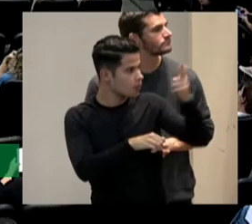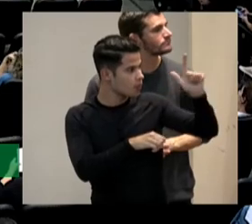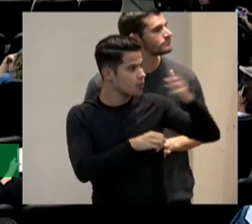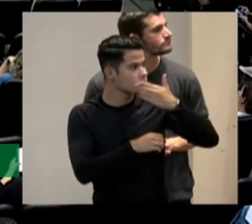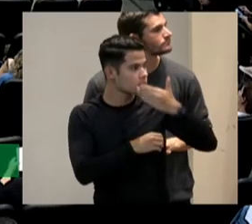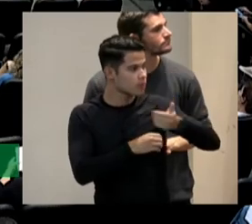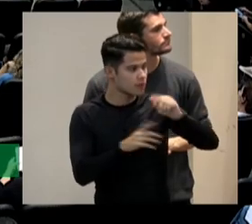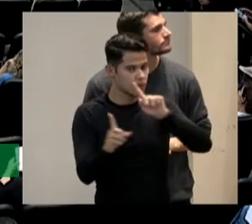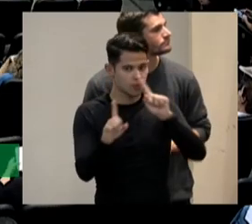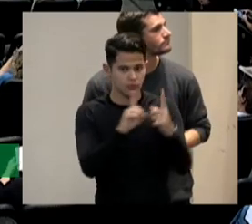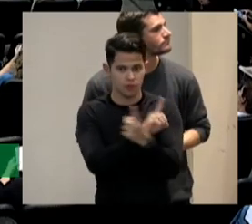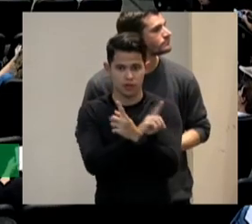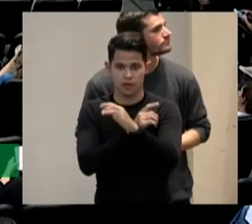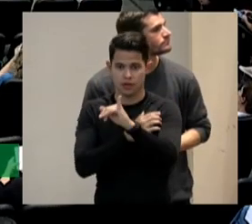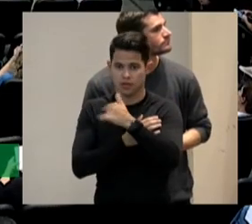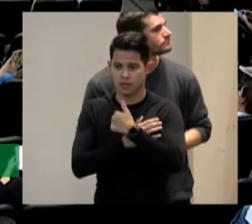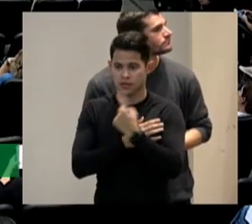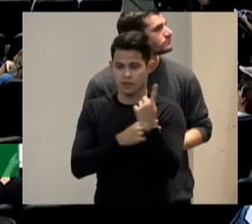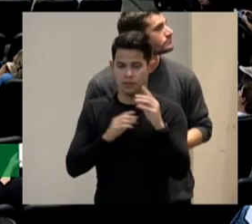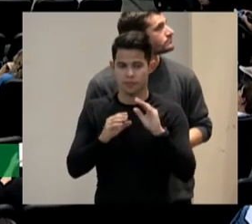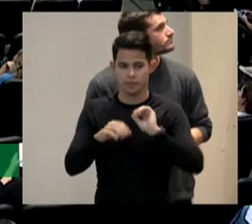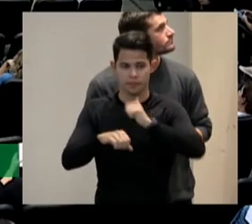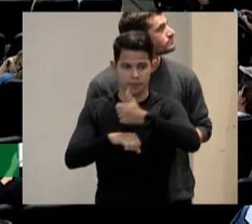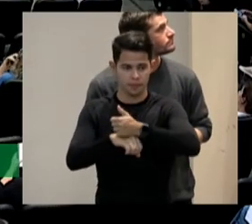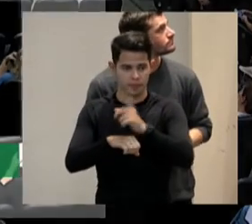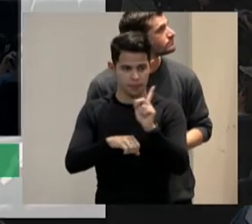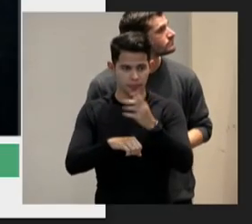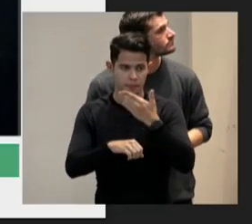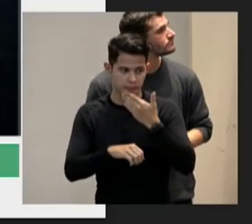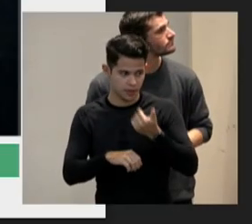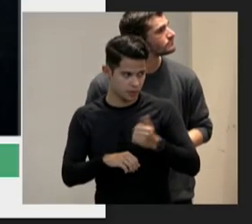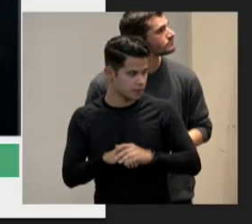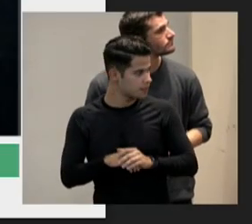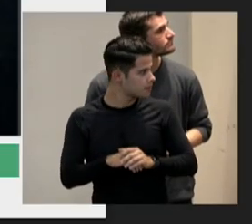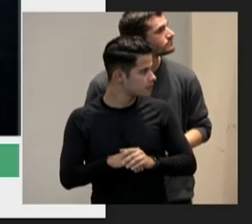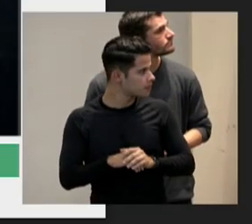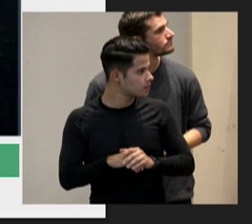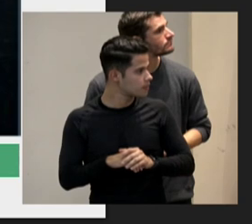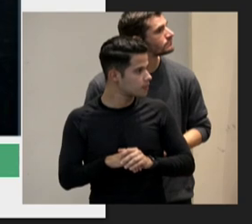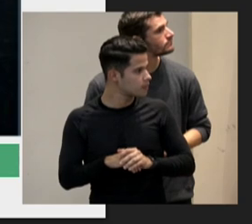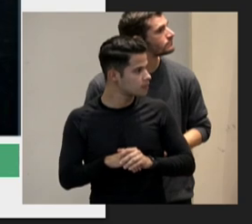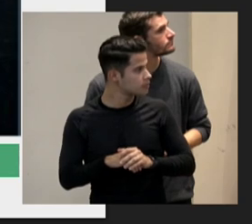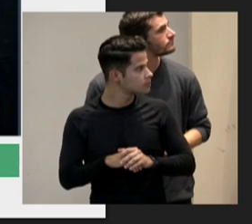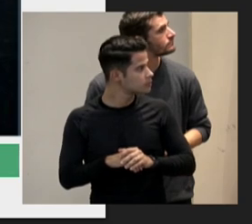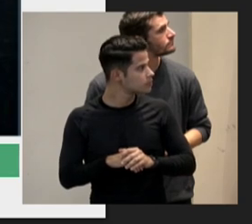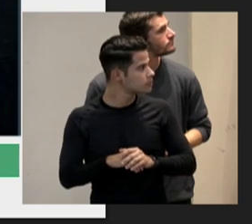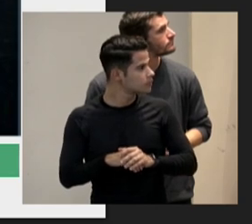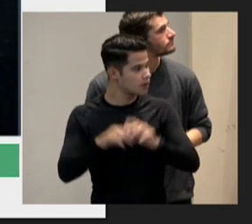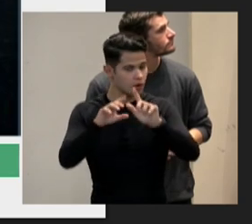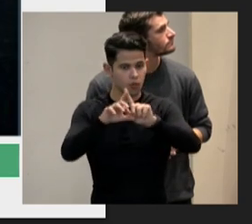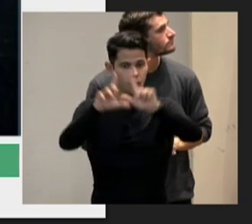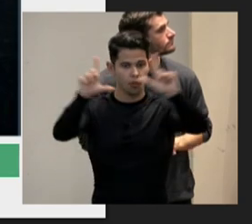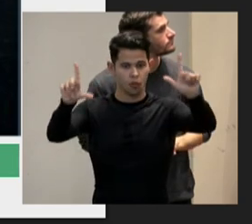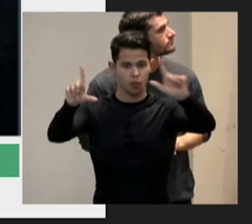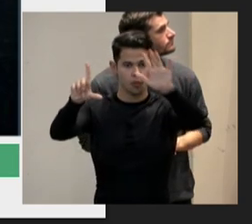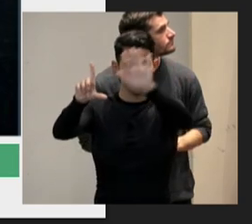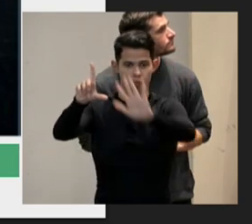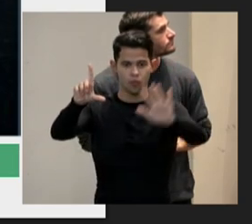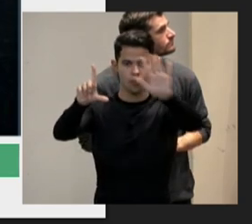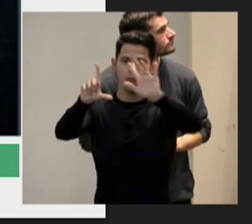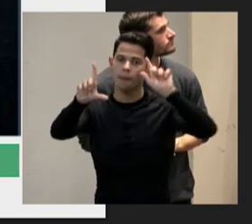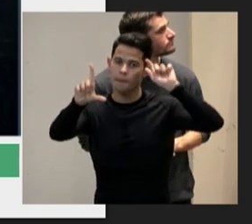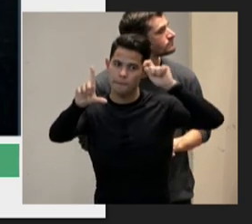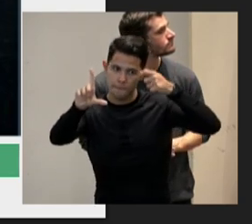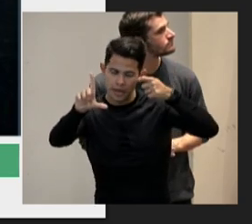contrário mas eu faço a descrição dele tem um quadro preto e no quadro